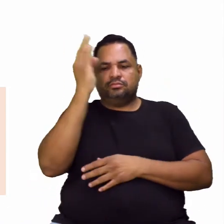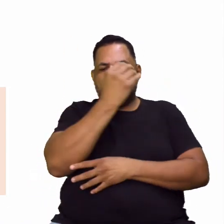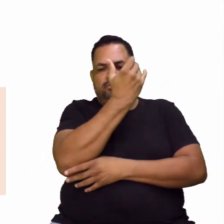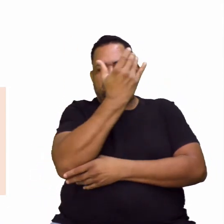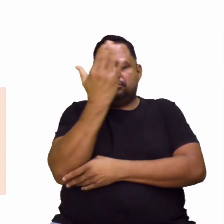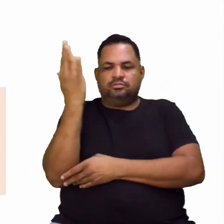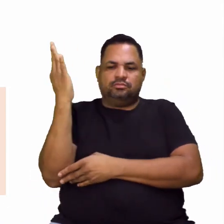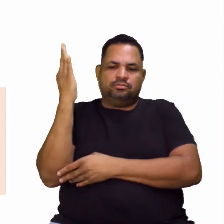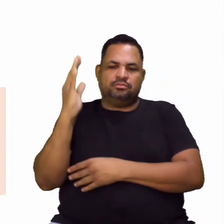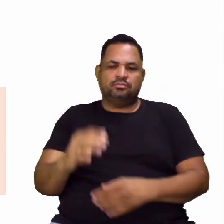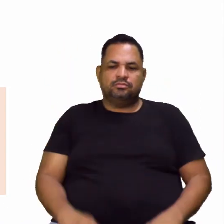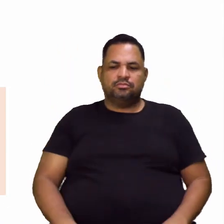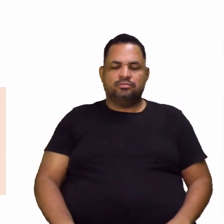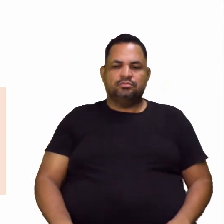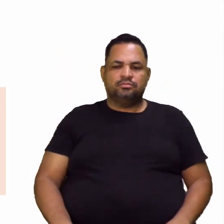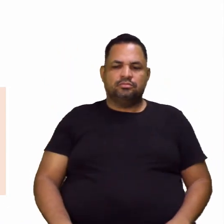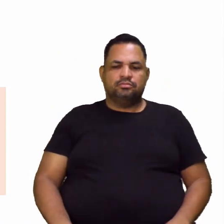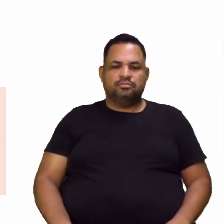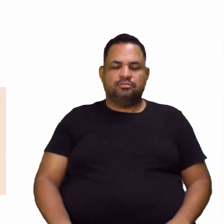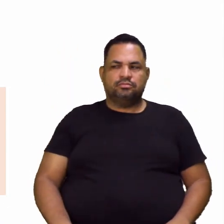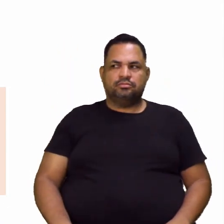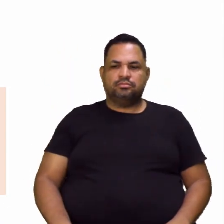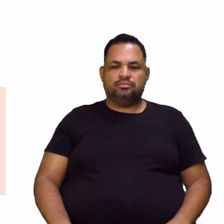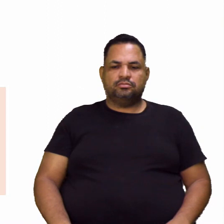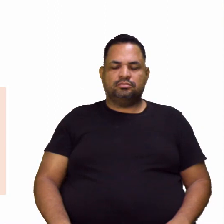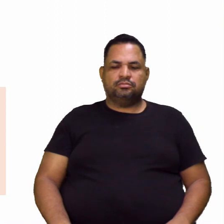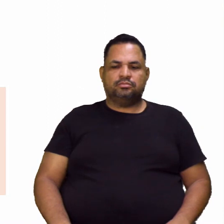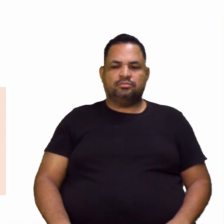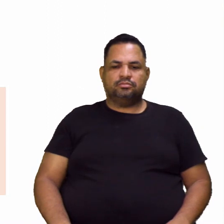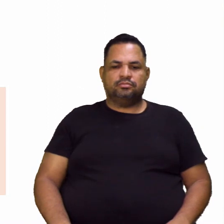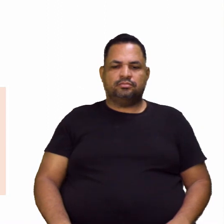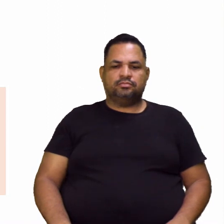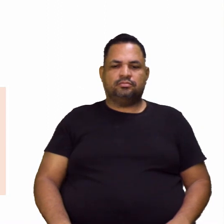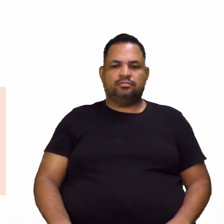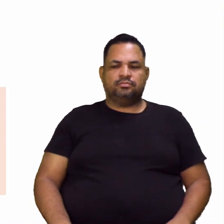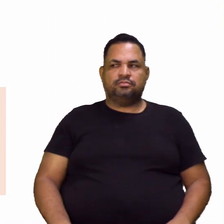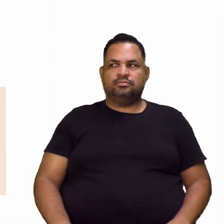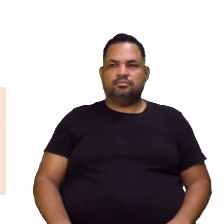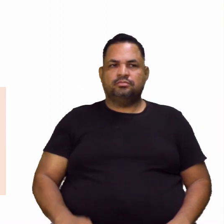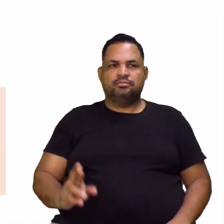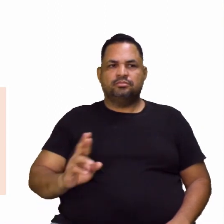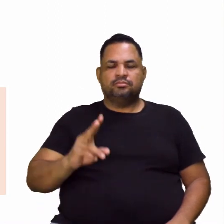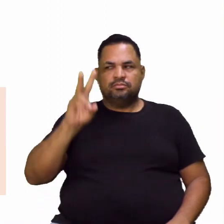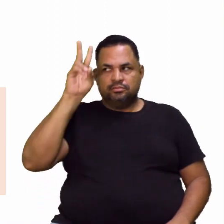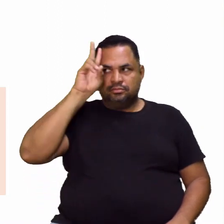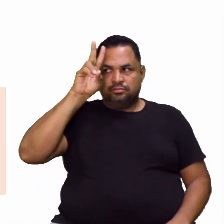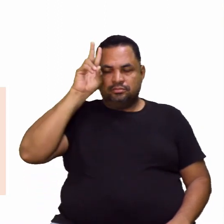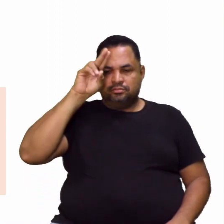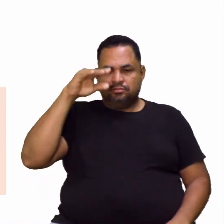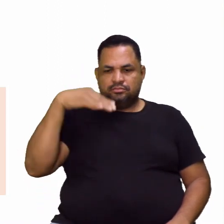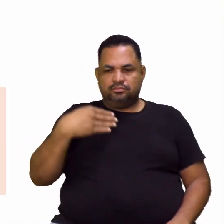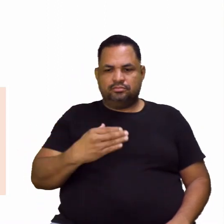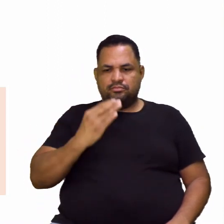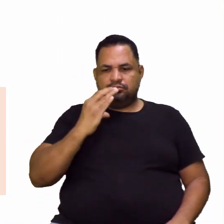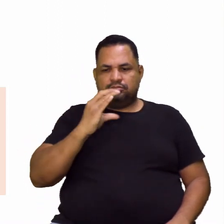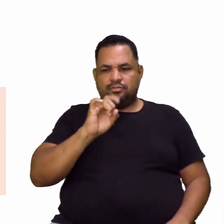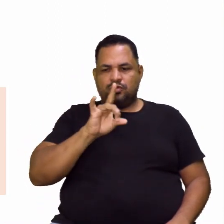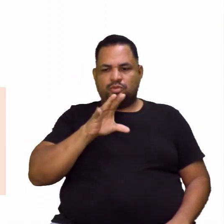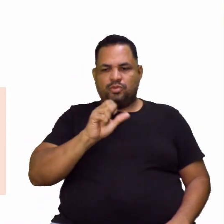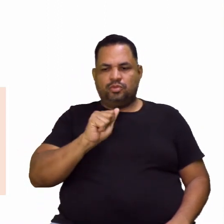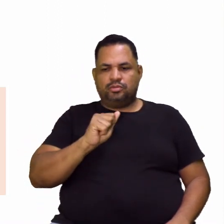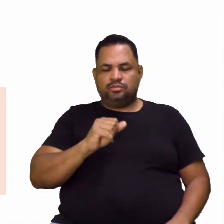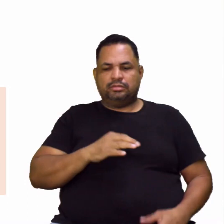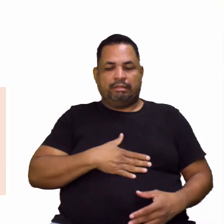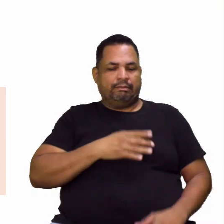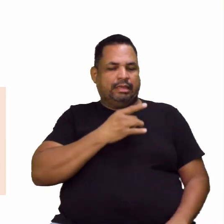quanto a natureza, beleza? Quem lembra lá a cuca, que fazia